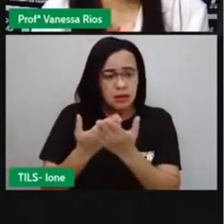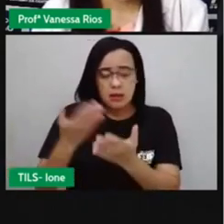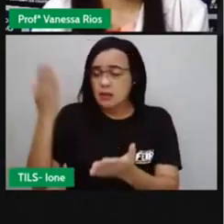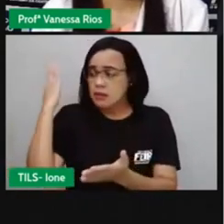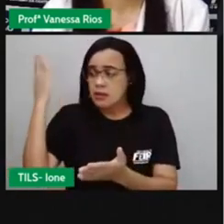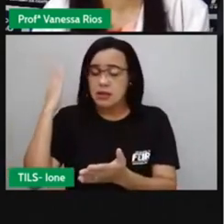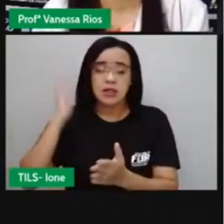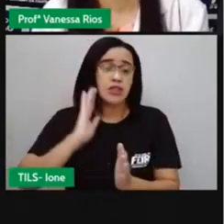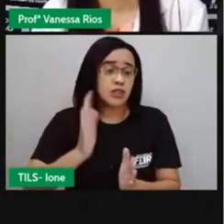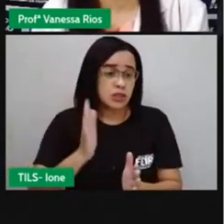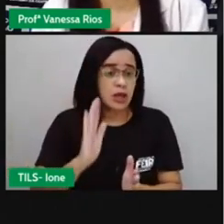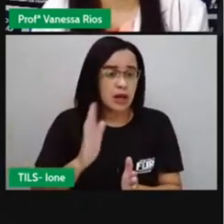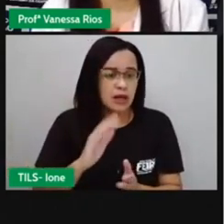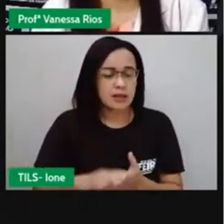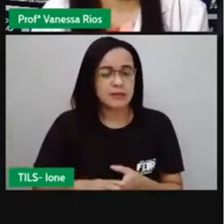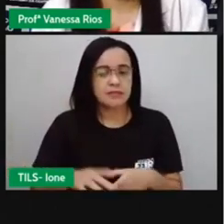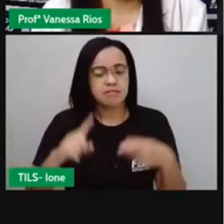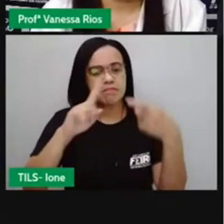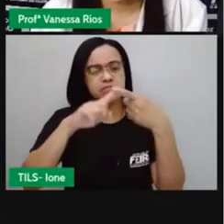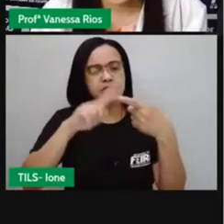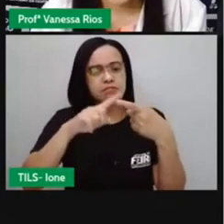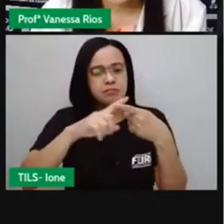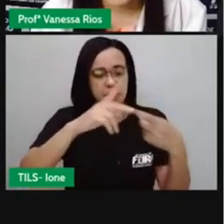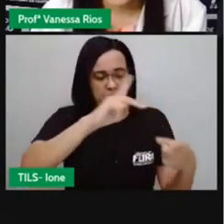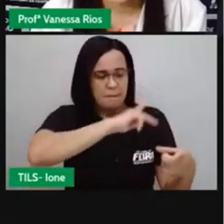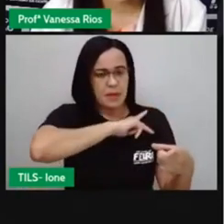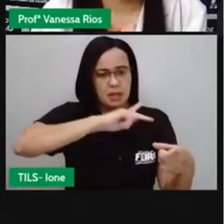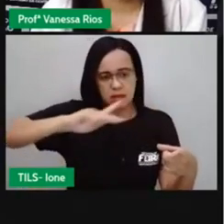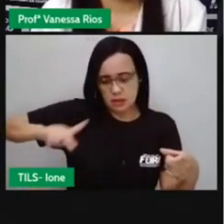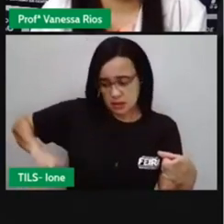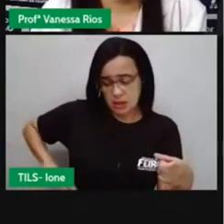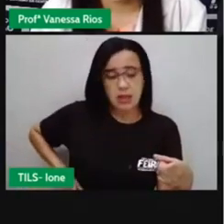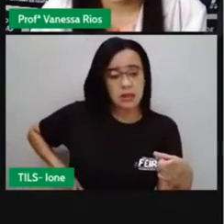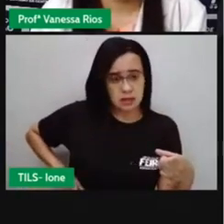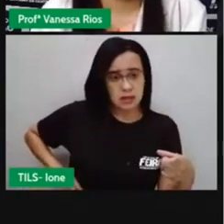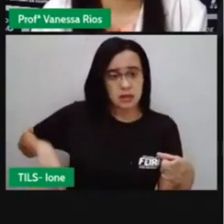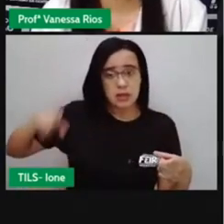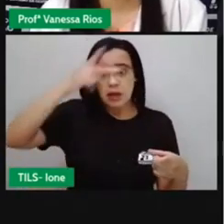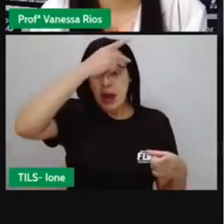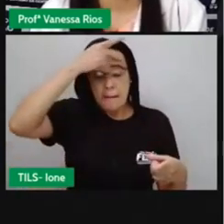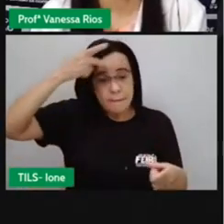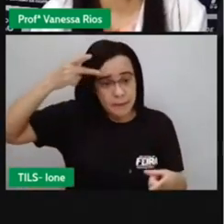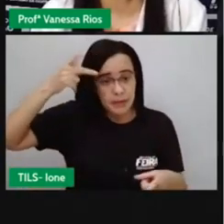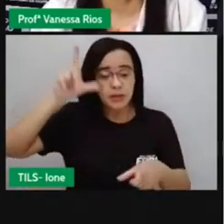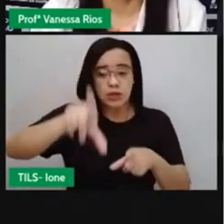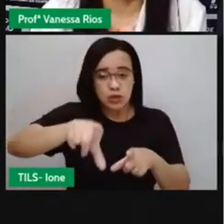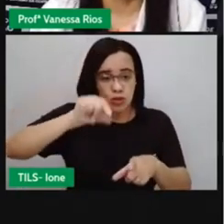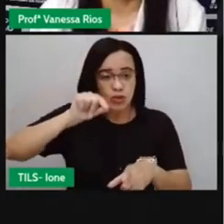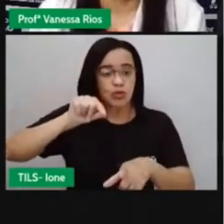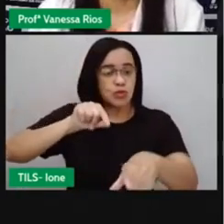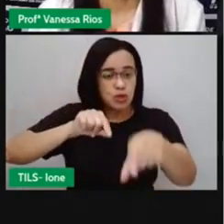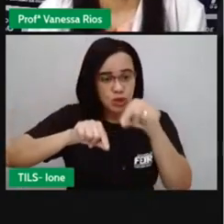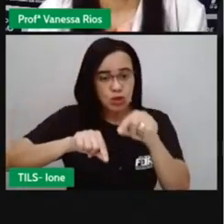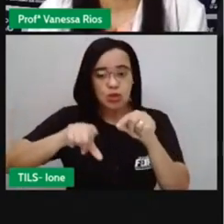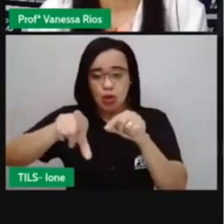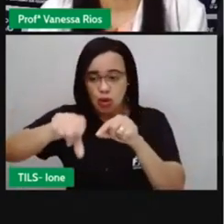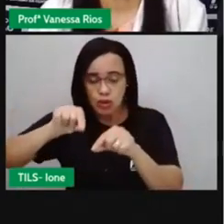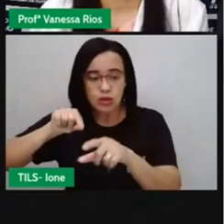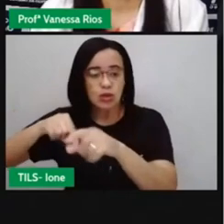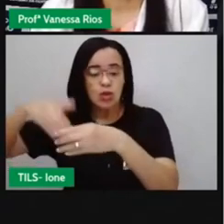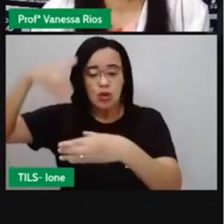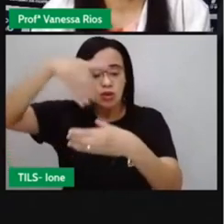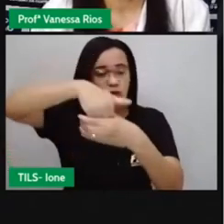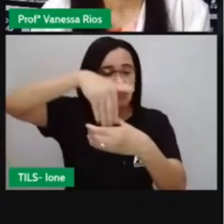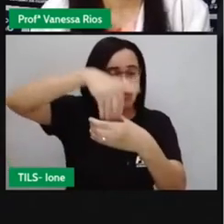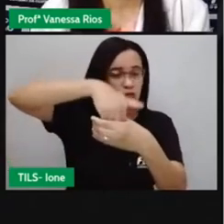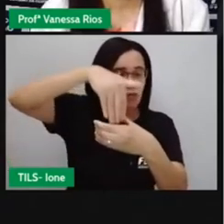presidente eleito pelas pessoas que estão aptas a serem eleitores, né, escolhem aqui quem eles